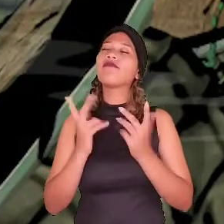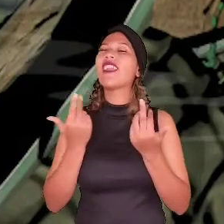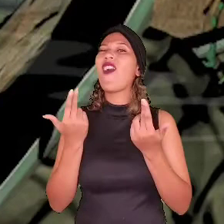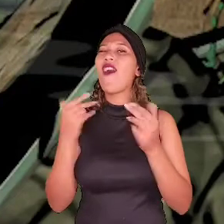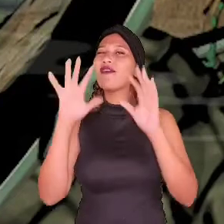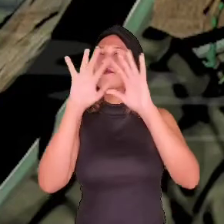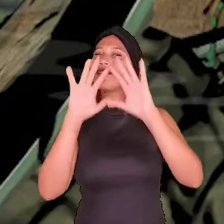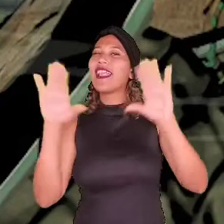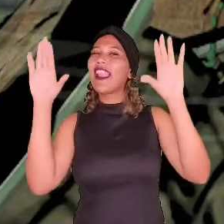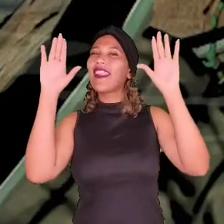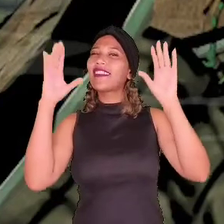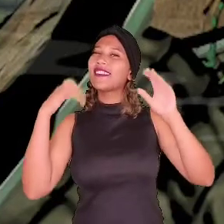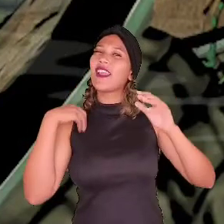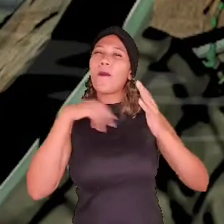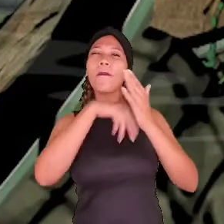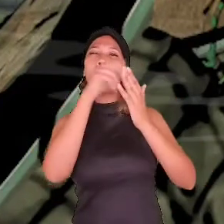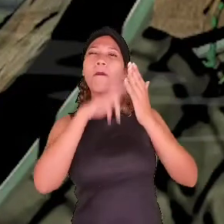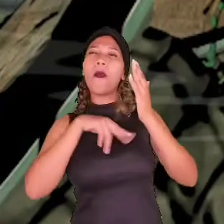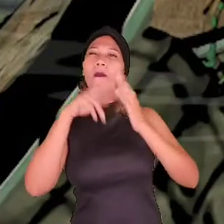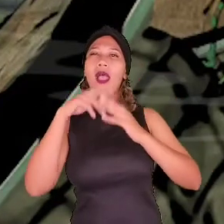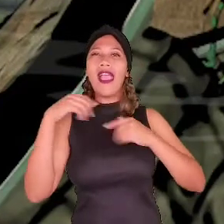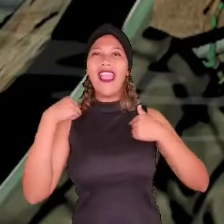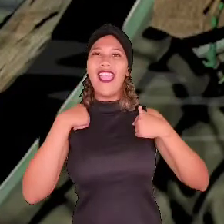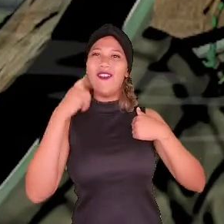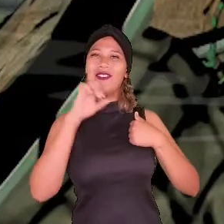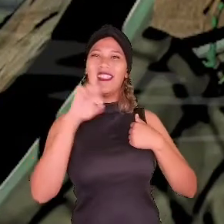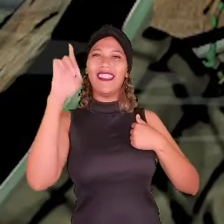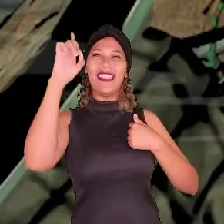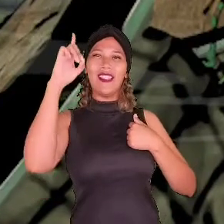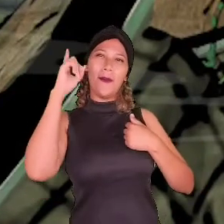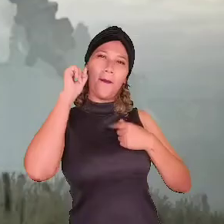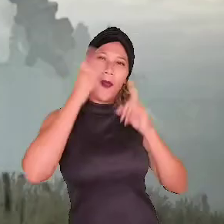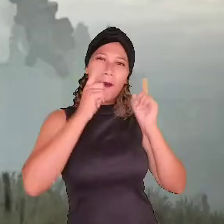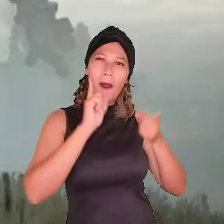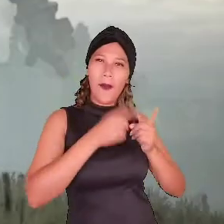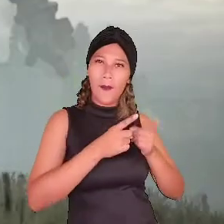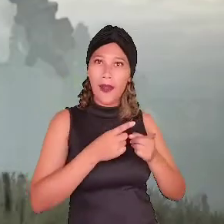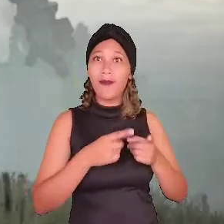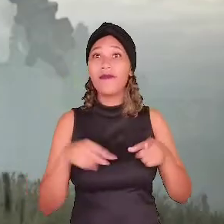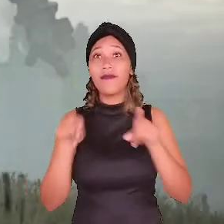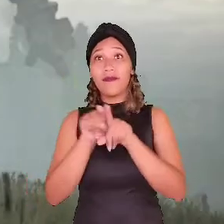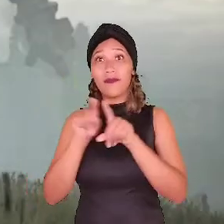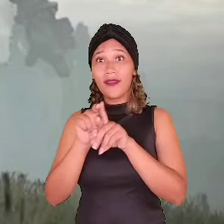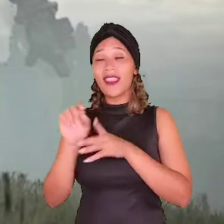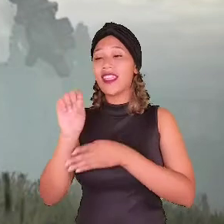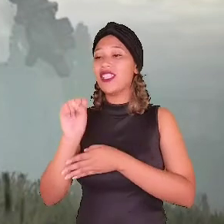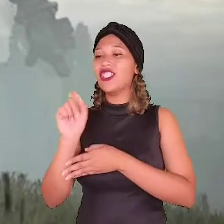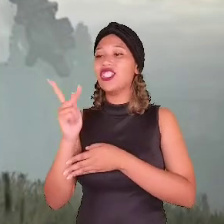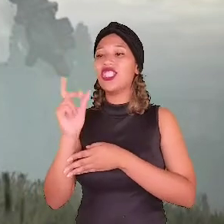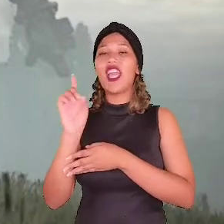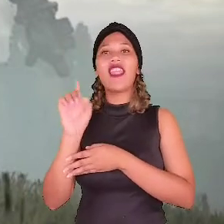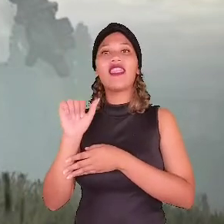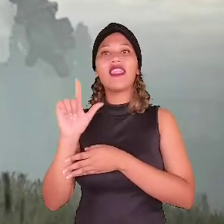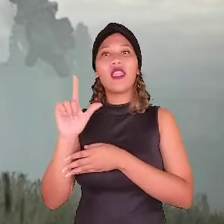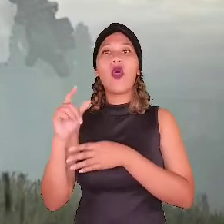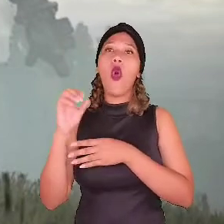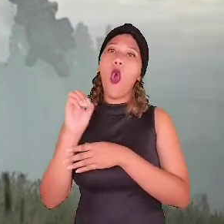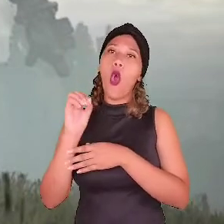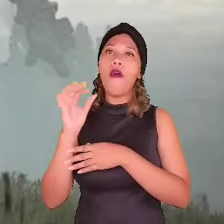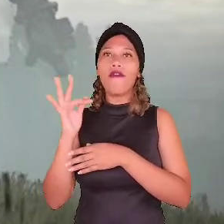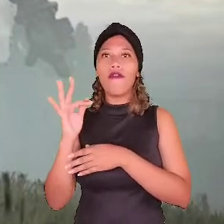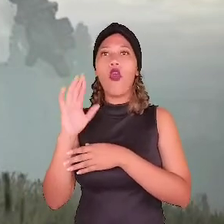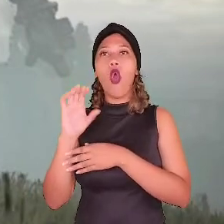celestial e suas técnicas se aprimoram conforme o jogador avança nele. Shadow of the Colossus foi um dos